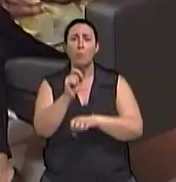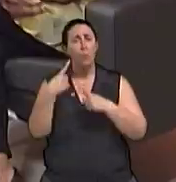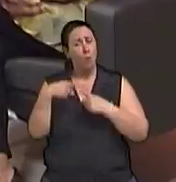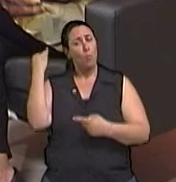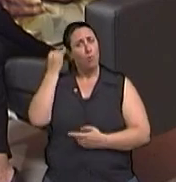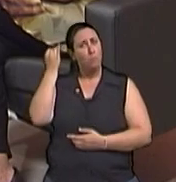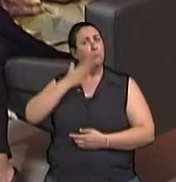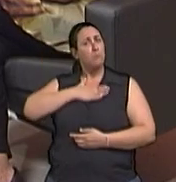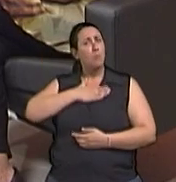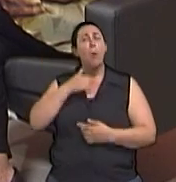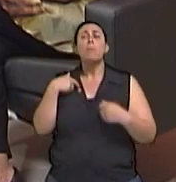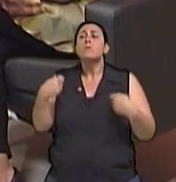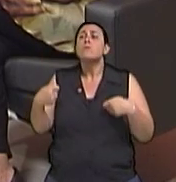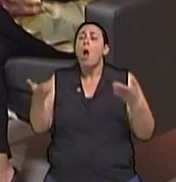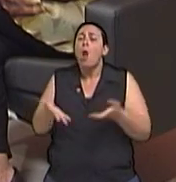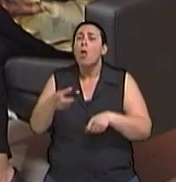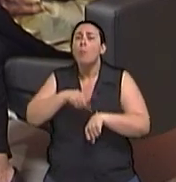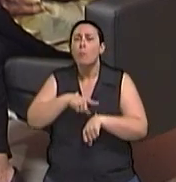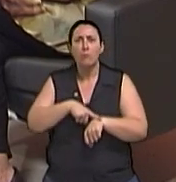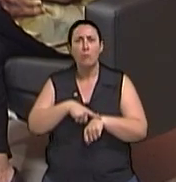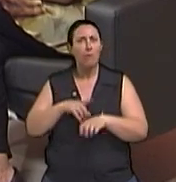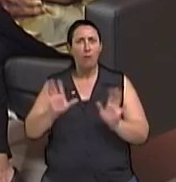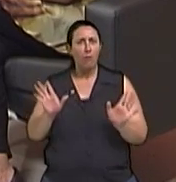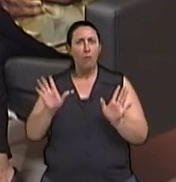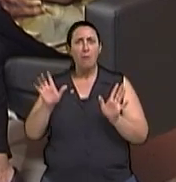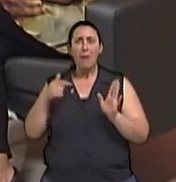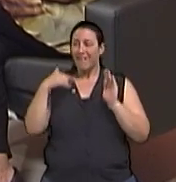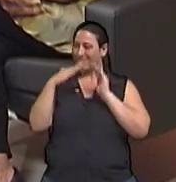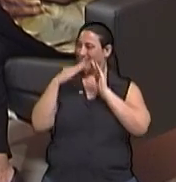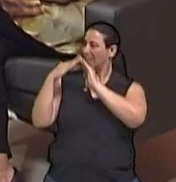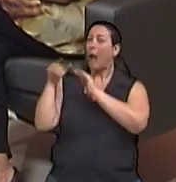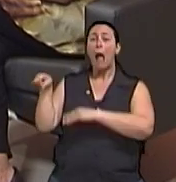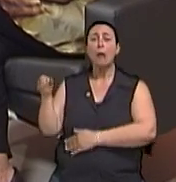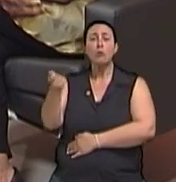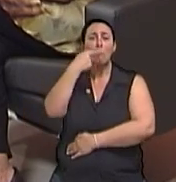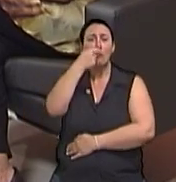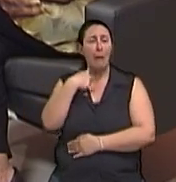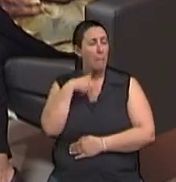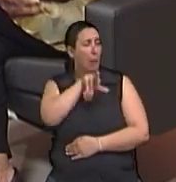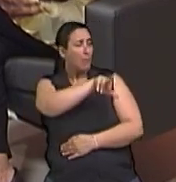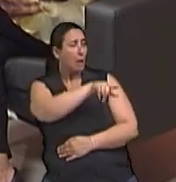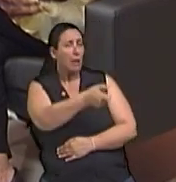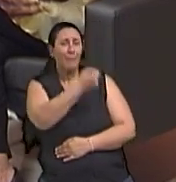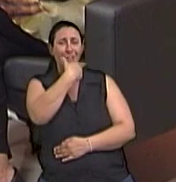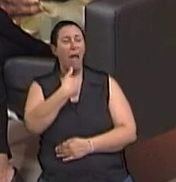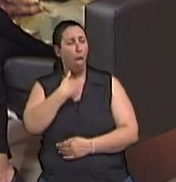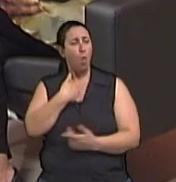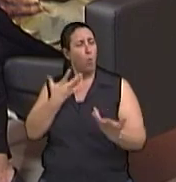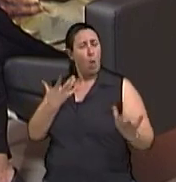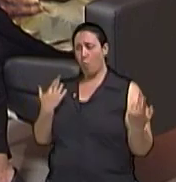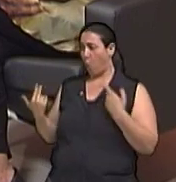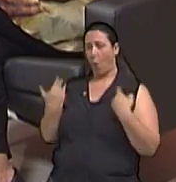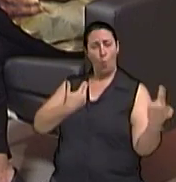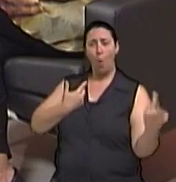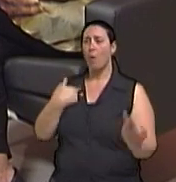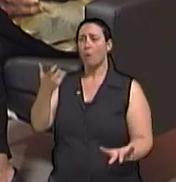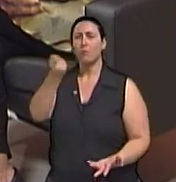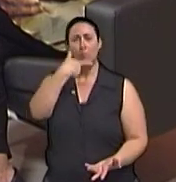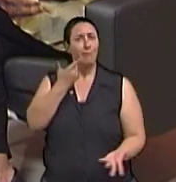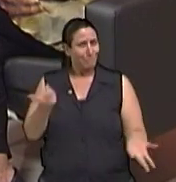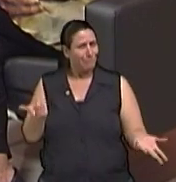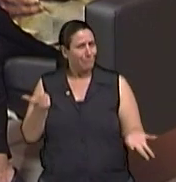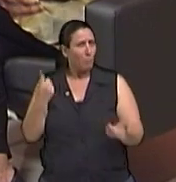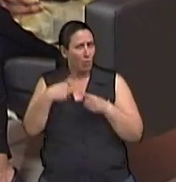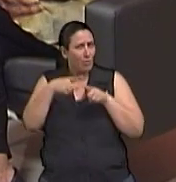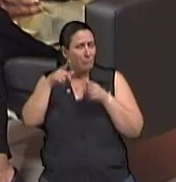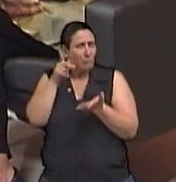importante, o que eu estou precisando nesse momento. Mas não o que a minha vizinha está tomando, o que a minha irmã está tomando. Porque nós somos diferentes, né, doutor? Claro, Sem dúvida.